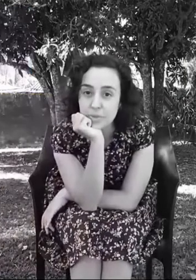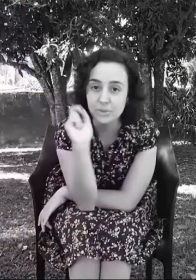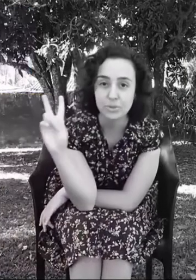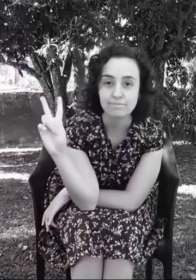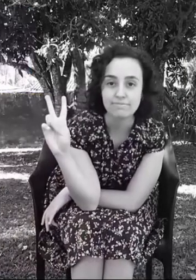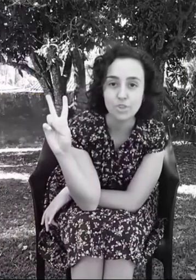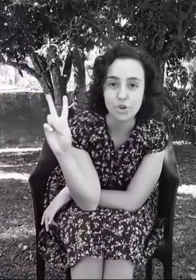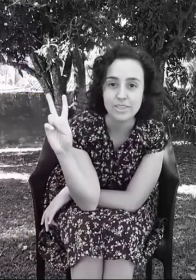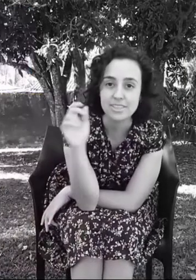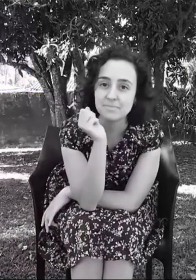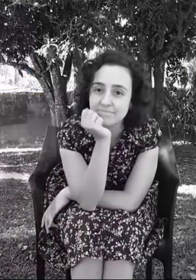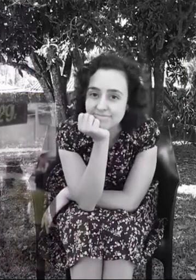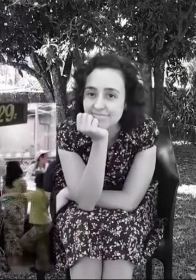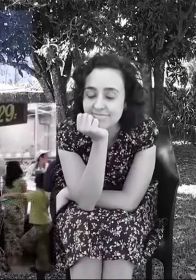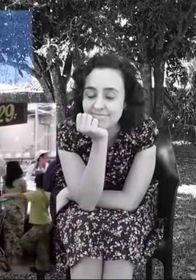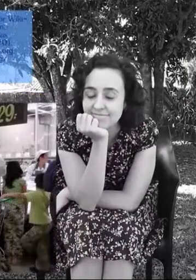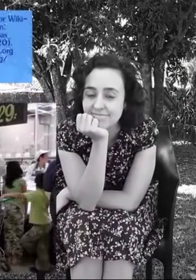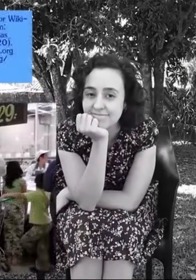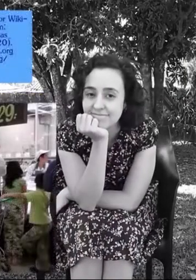Número 2